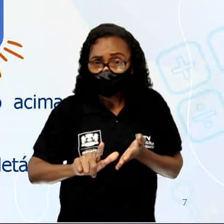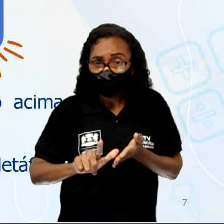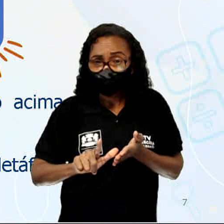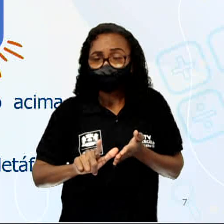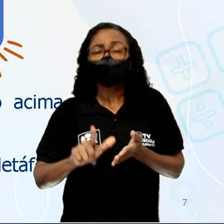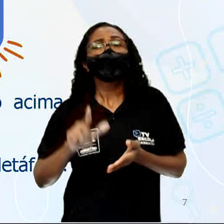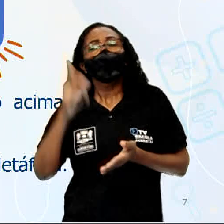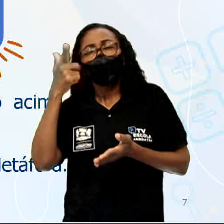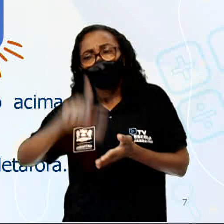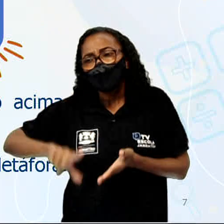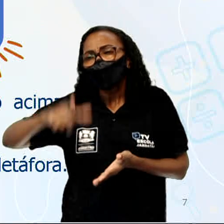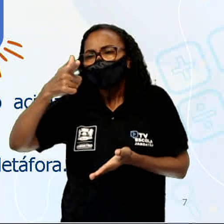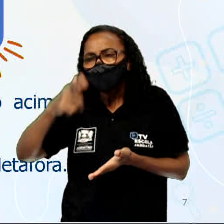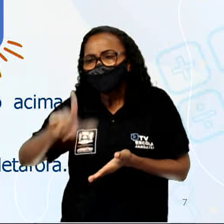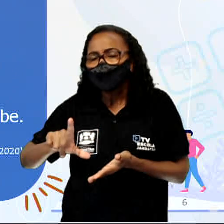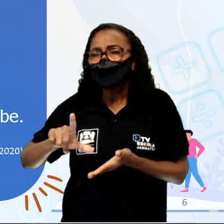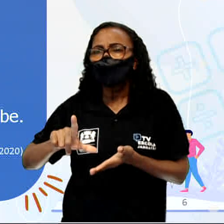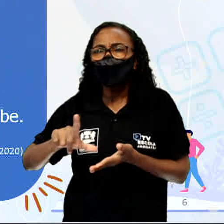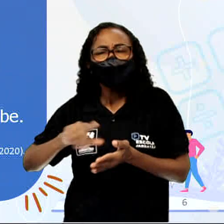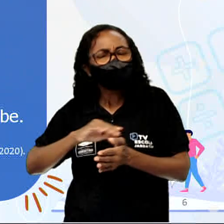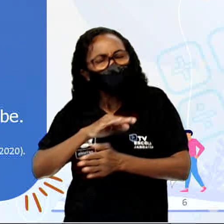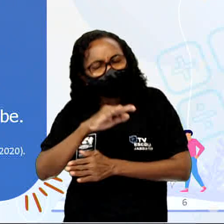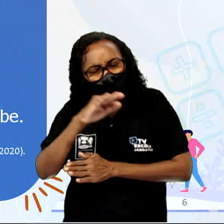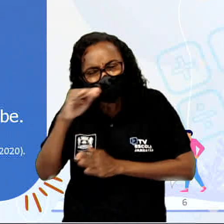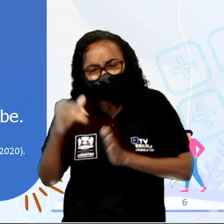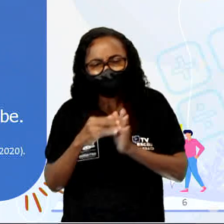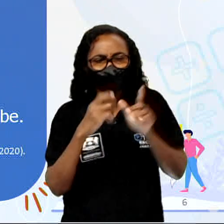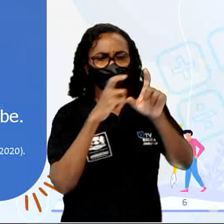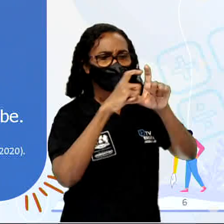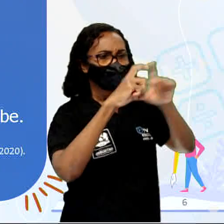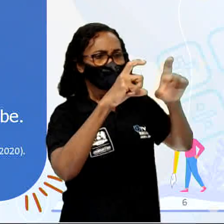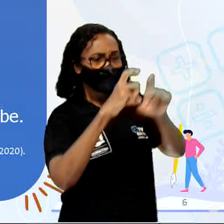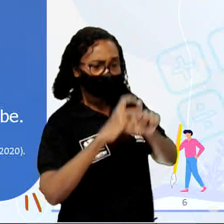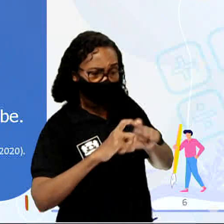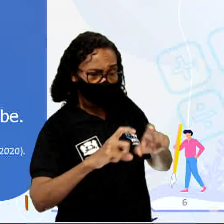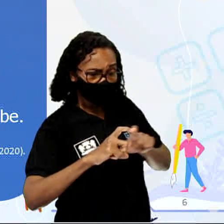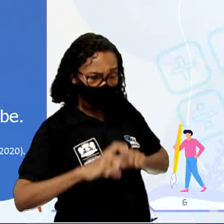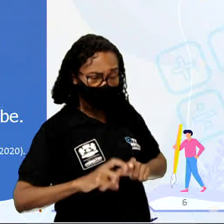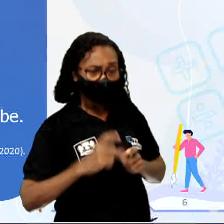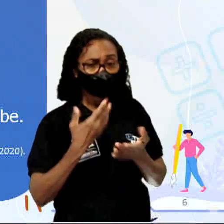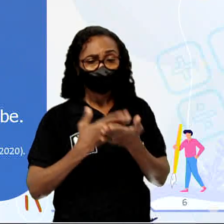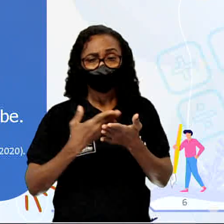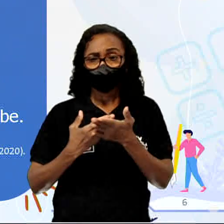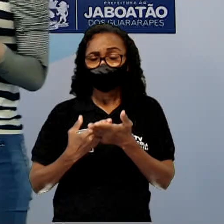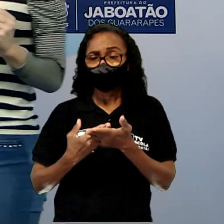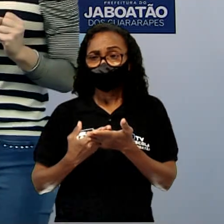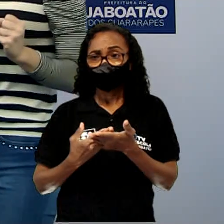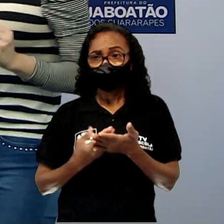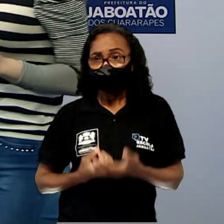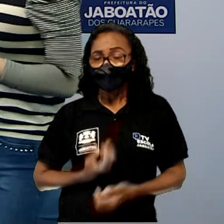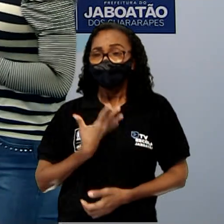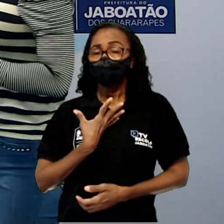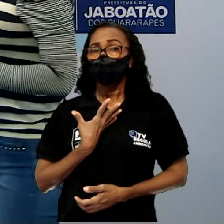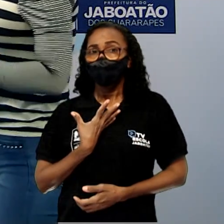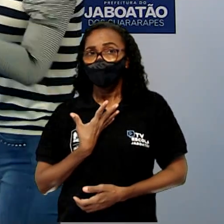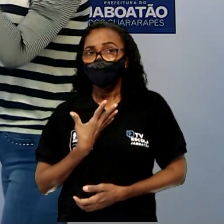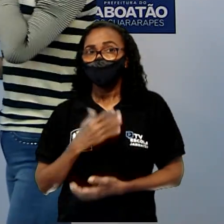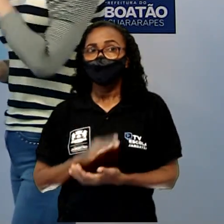repete em praticamente todas as estrofes do poema anterior, com exceção desta última estrofe.